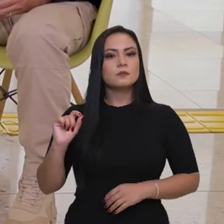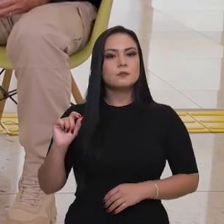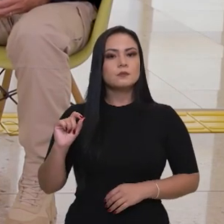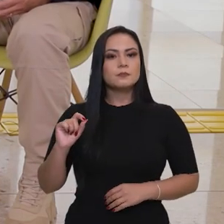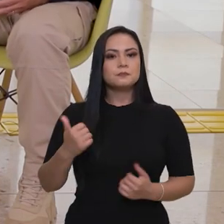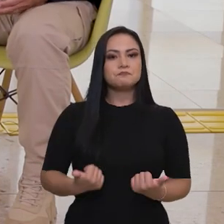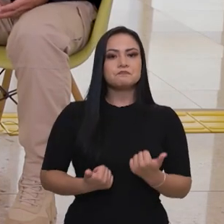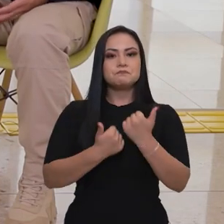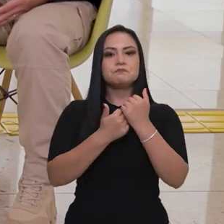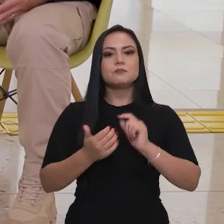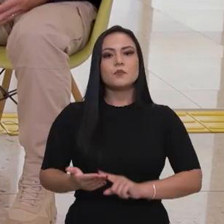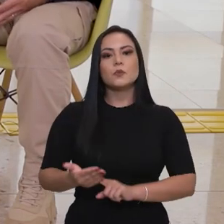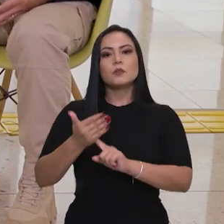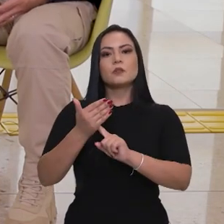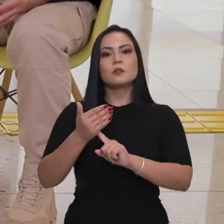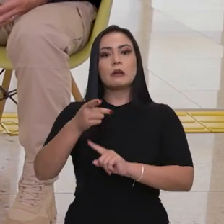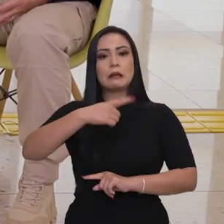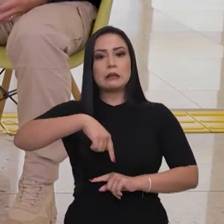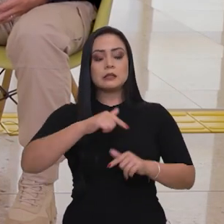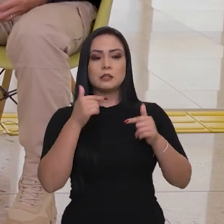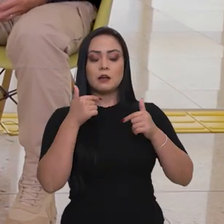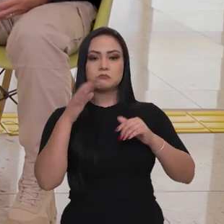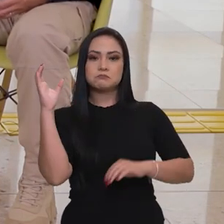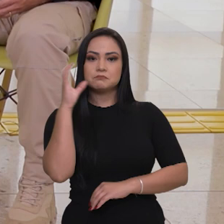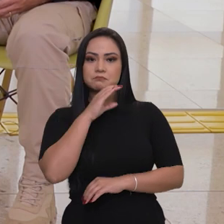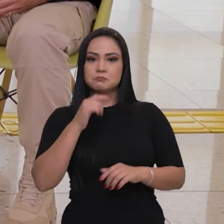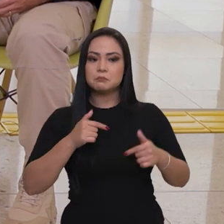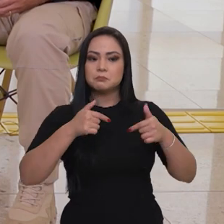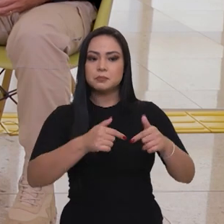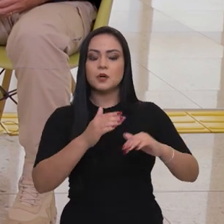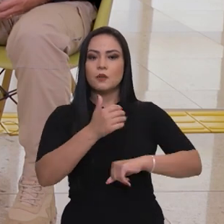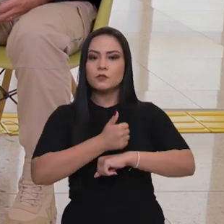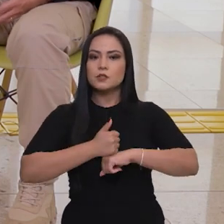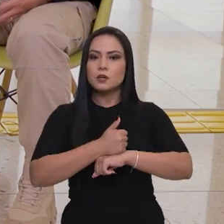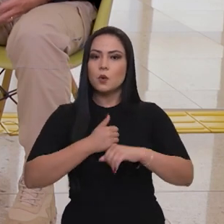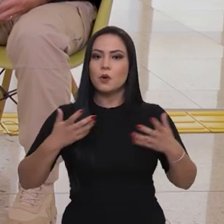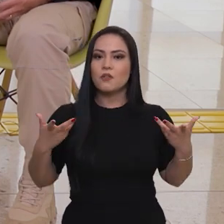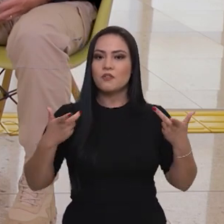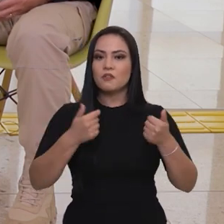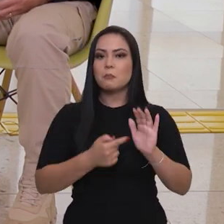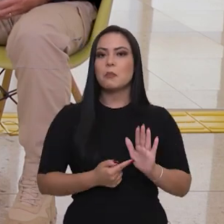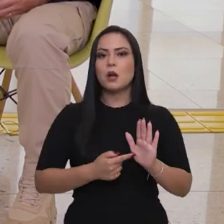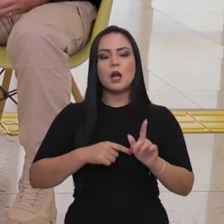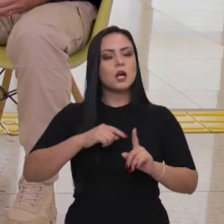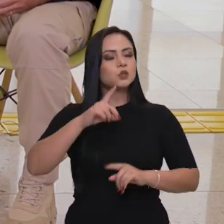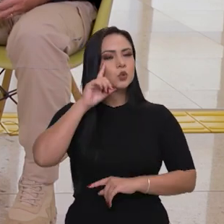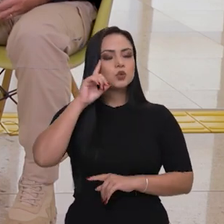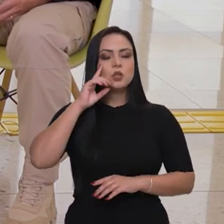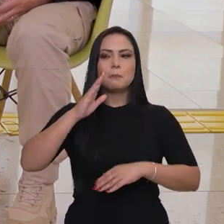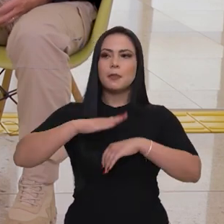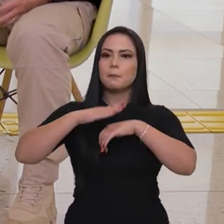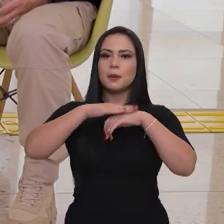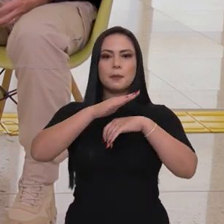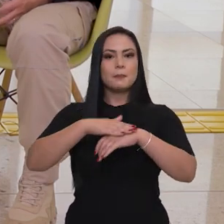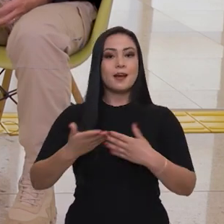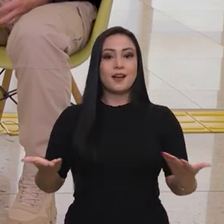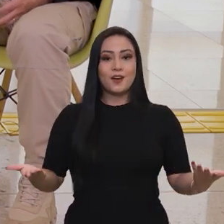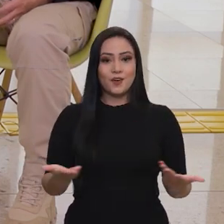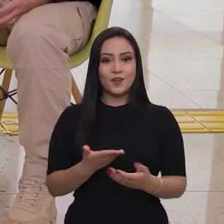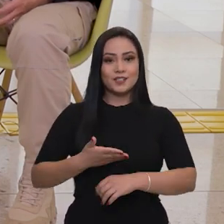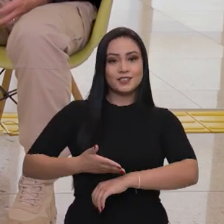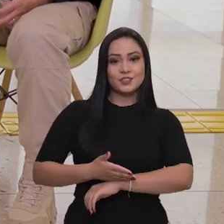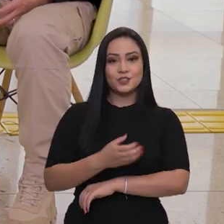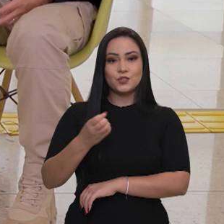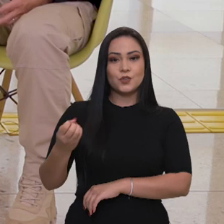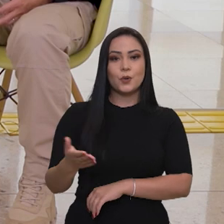o suporte tecnológico para que essa eficiência do profissional qualificado apareça cada dia mais. Estamos